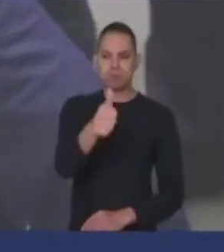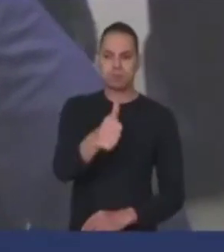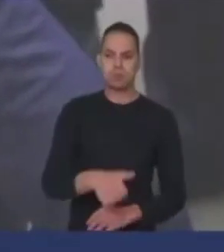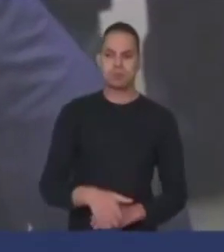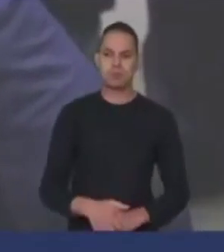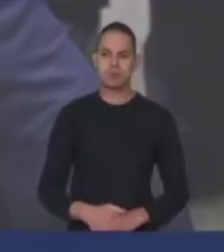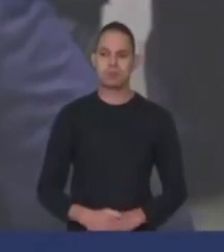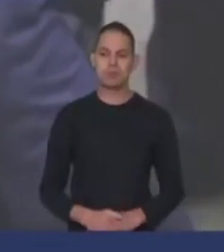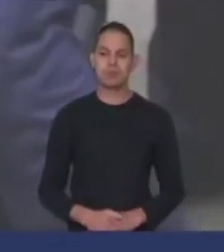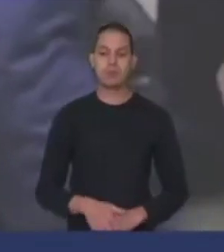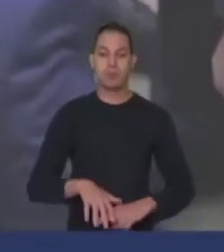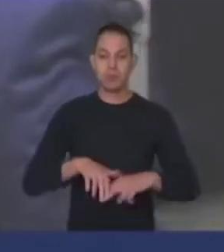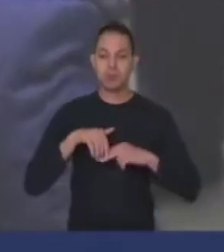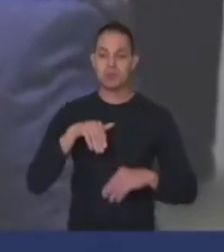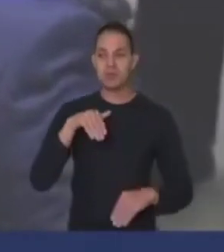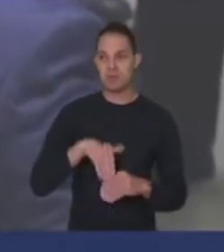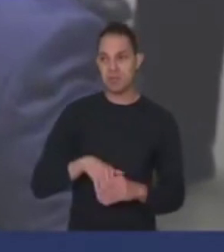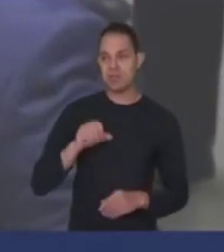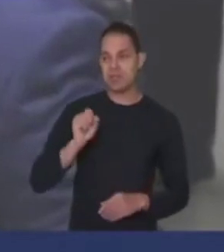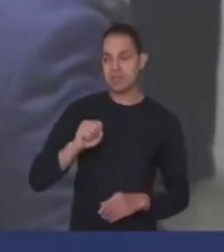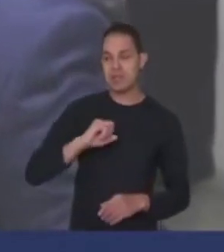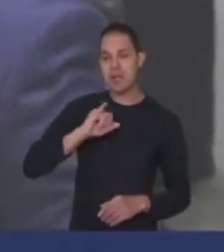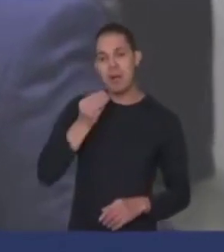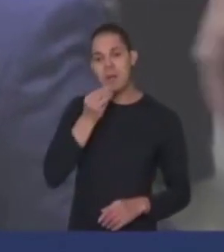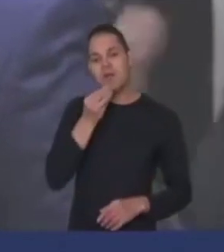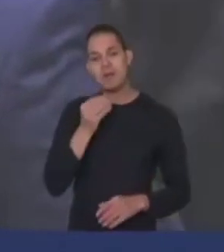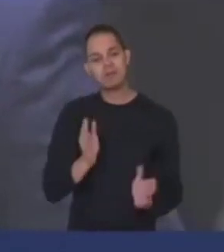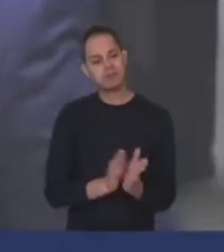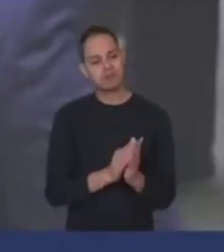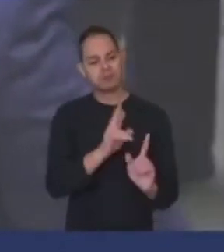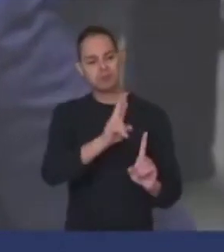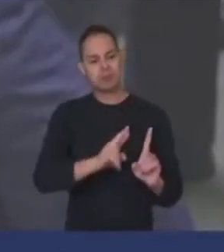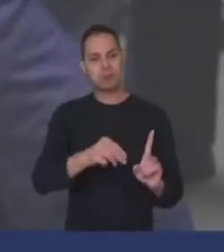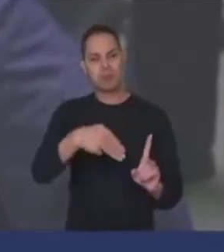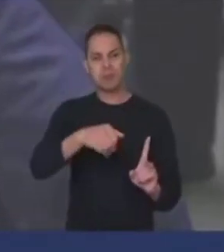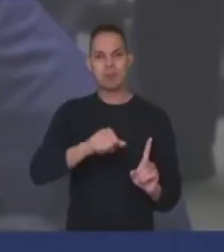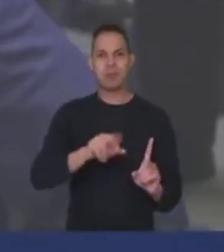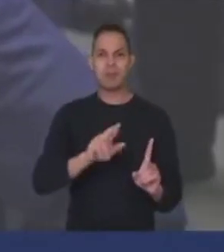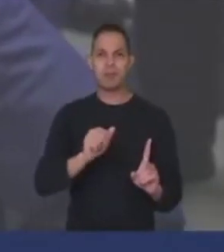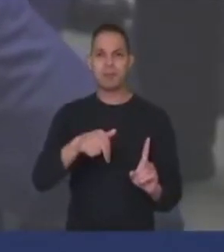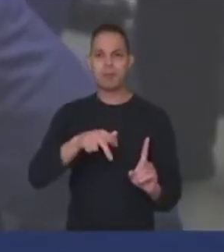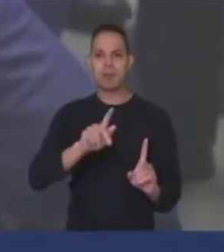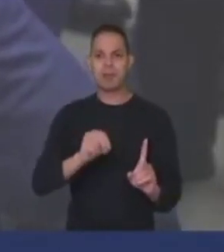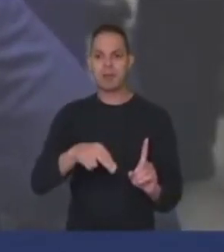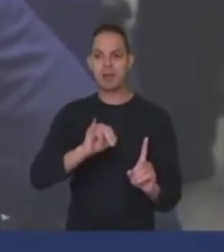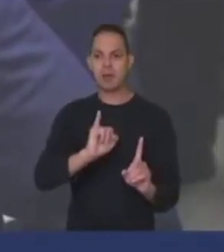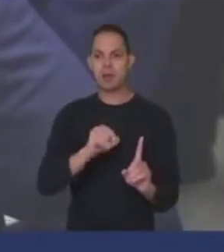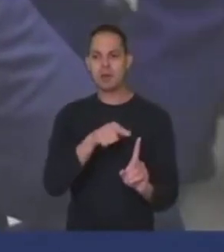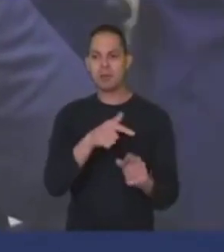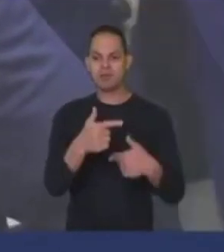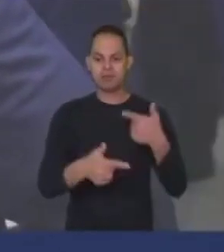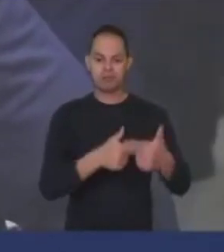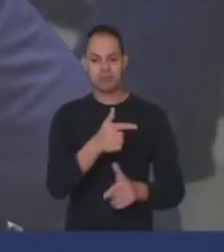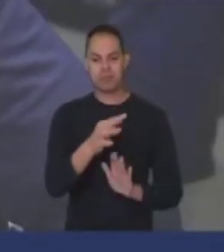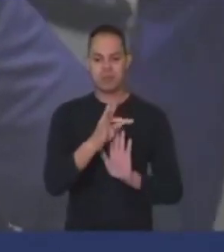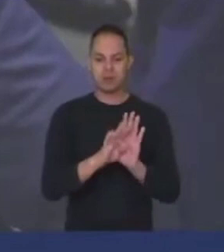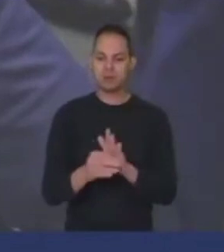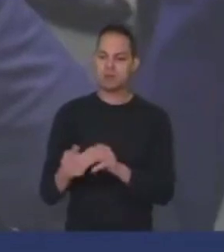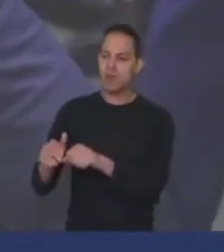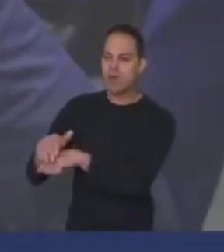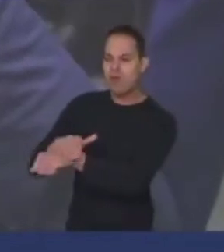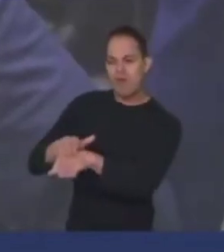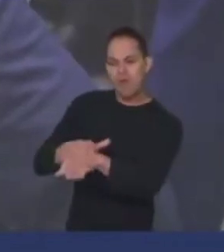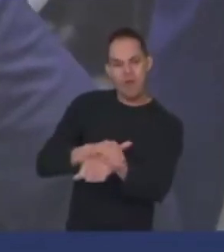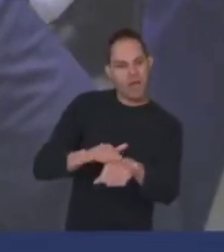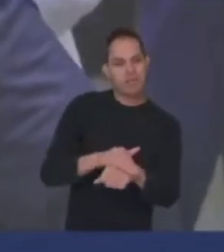Por isso que votamos sim e aproveito e parabenizo o relator, deputado Marangoni, por ter trabalhado o texto, conversando com todo mundo